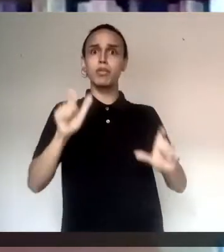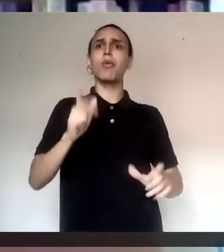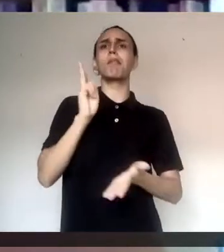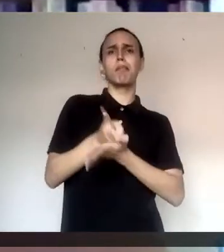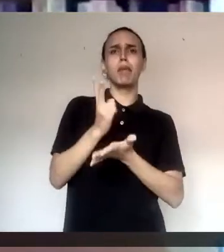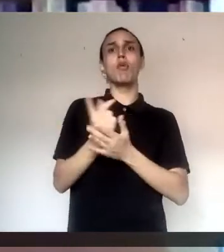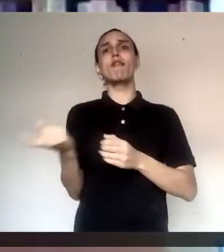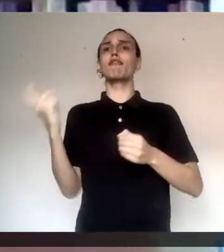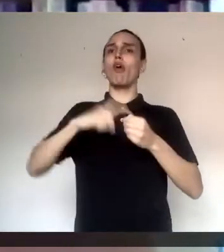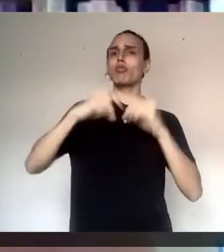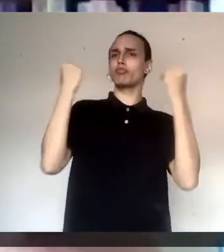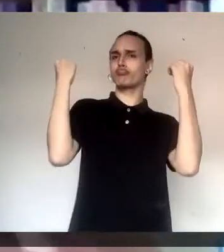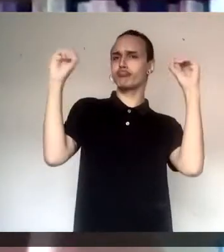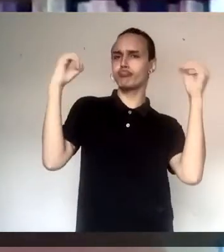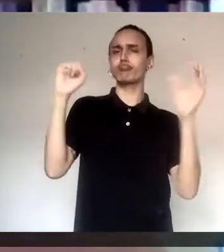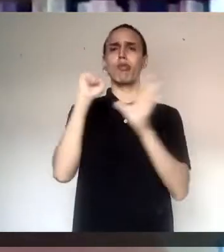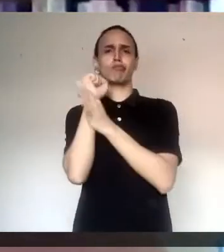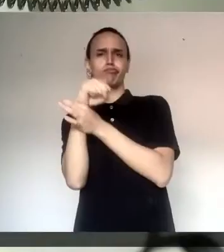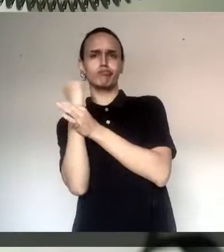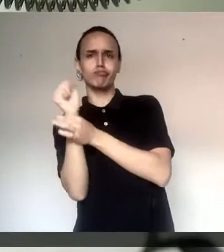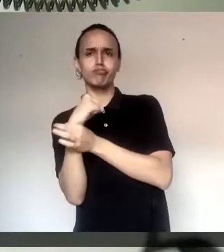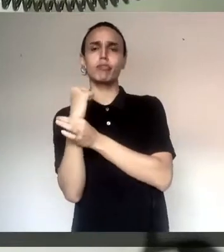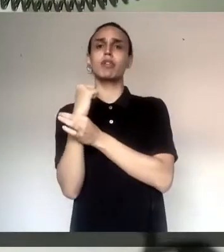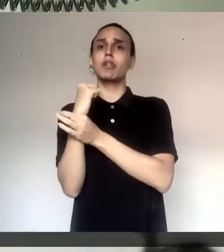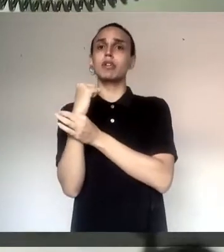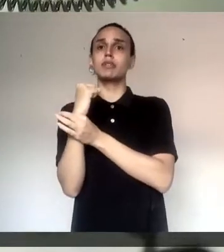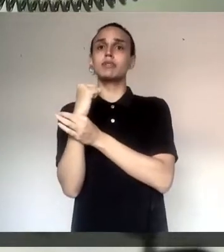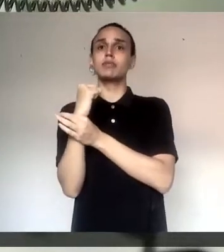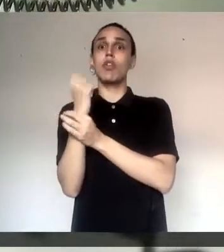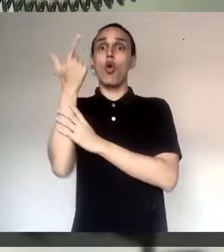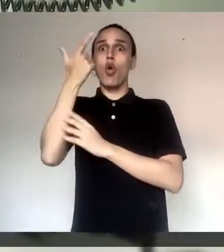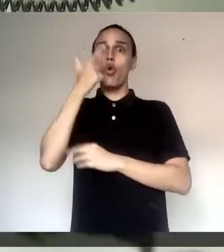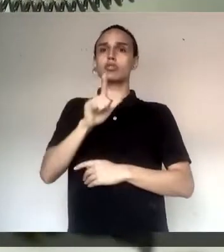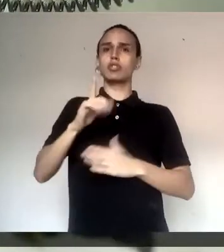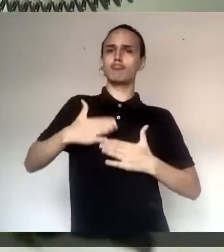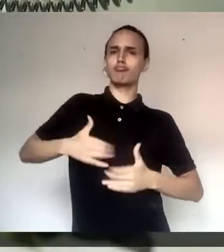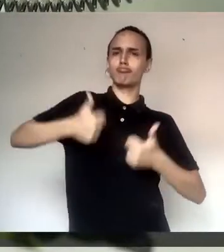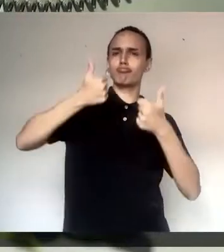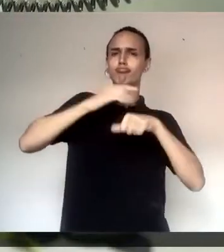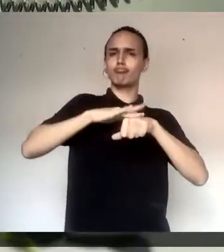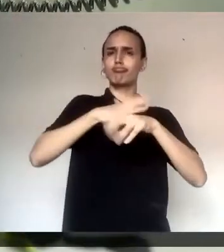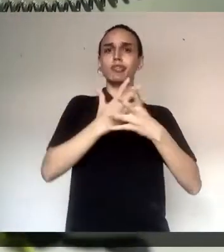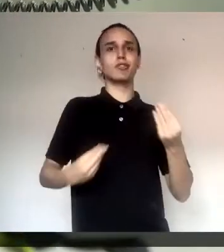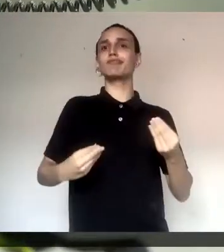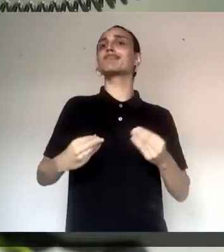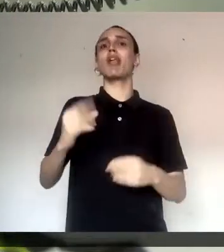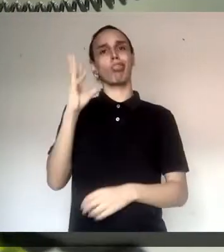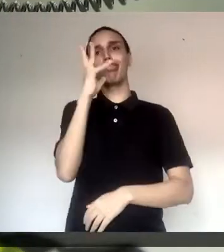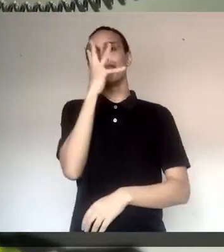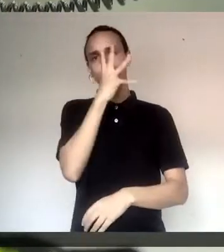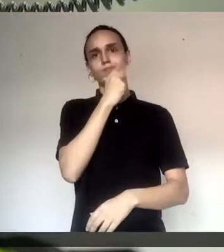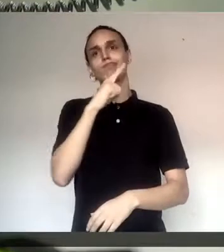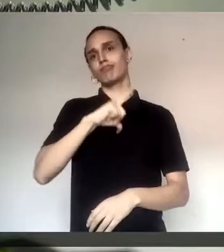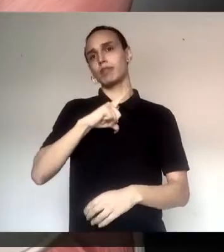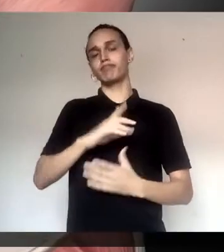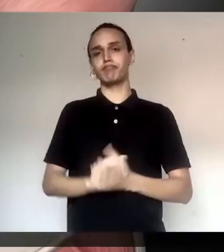voltando a fazer exercícios, com fisioterapia, a recuperação dele não era tão rápida como se